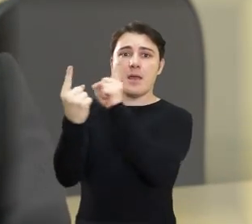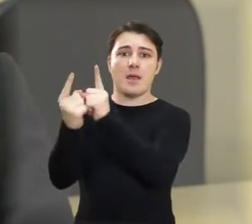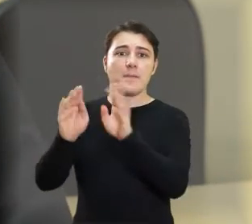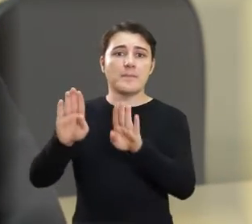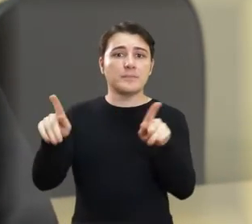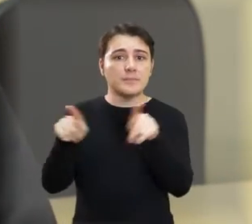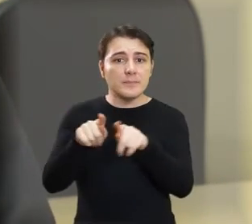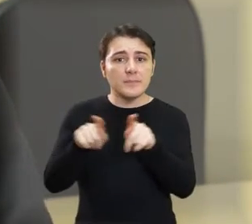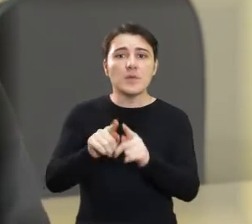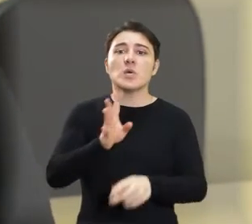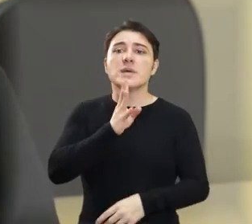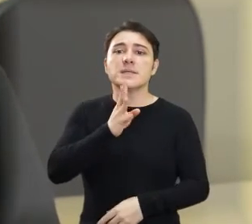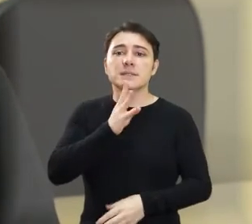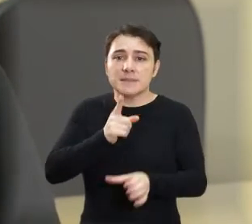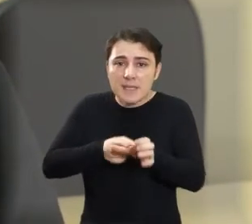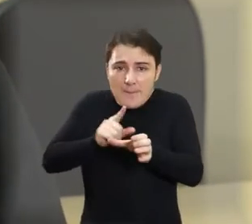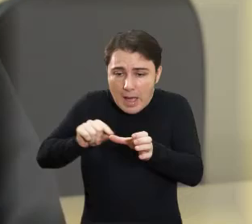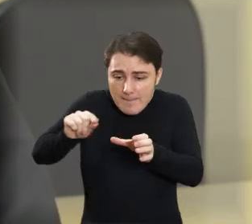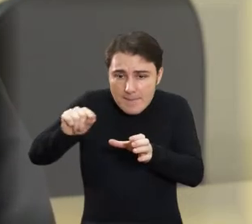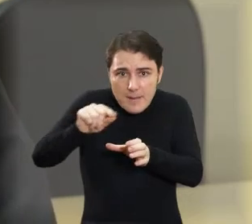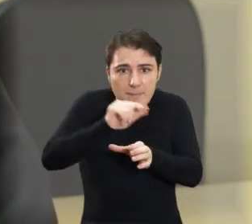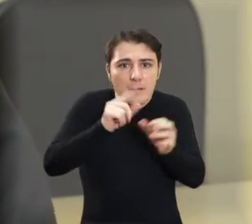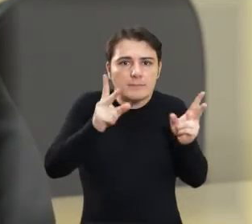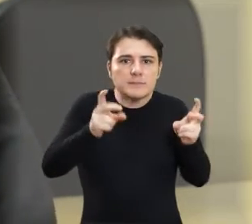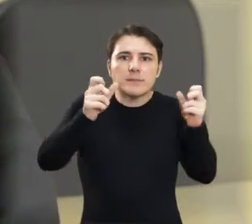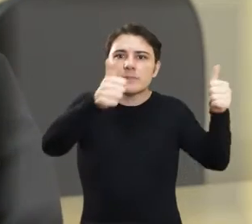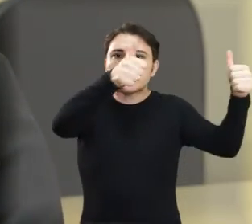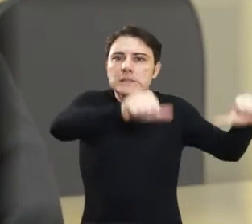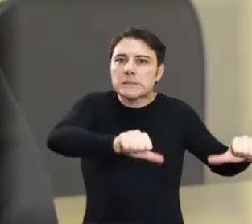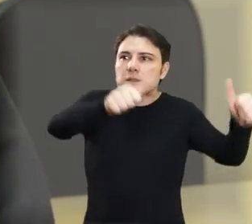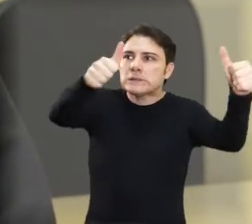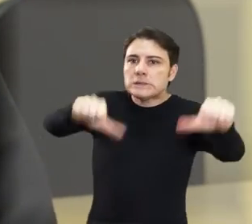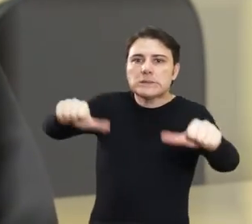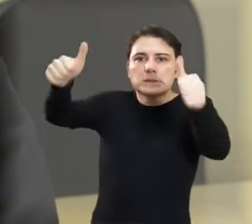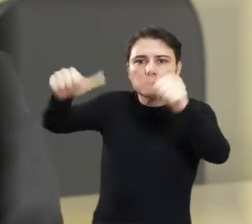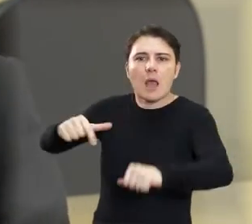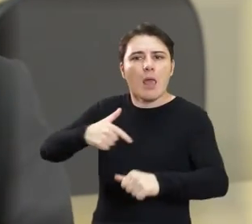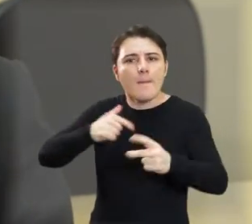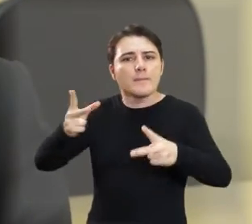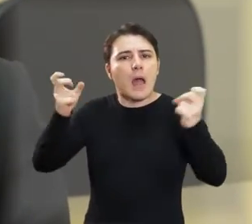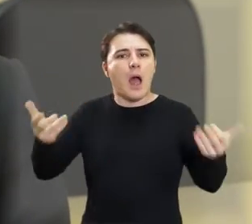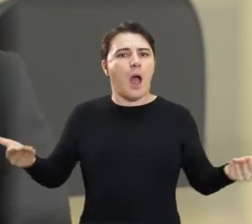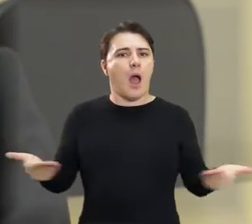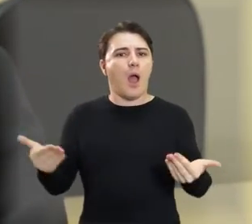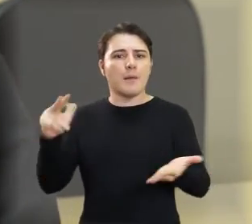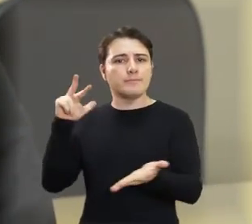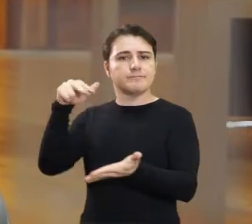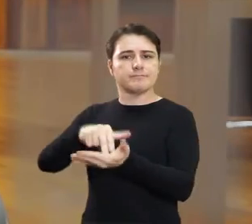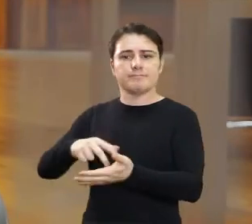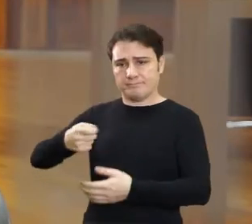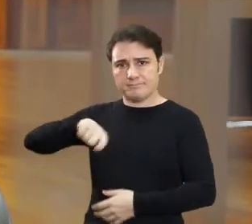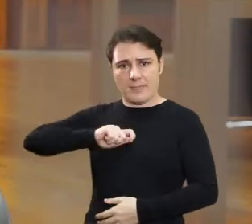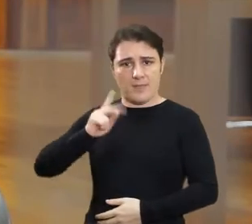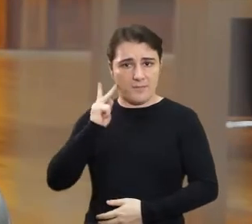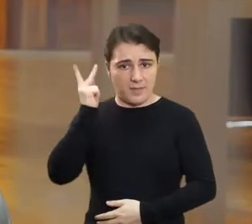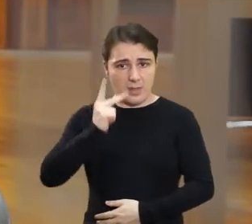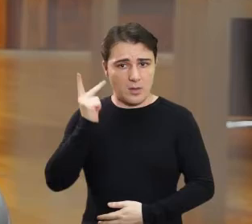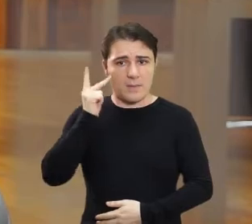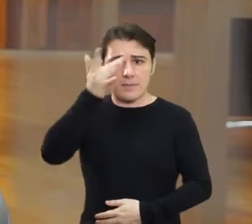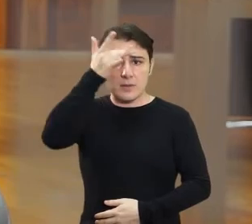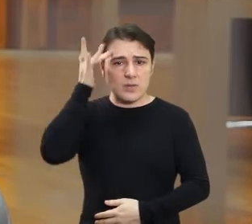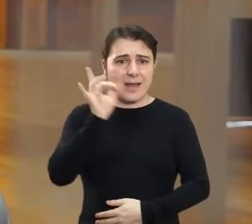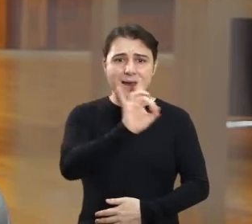mas também conhecendo a nossa cidade. Vendo as suas fragilidades, vendo as suas necessidades. E agora, como vereador,